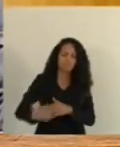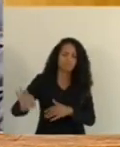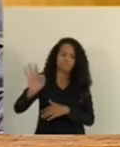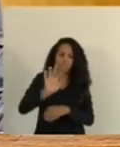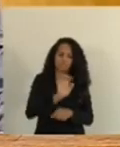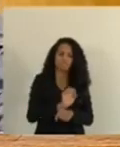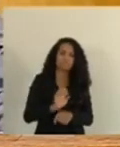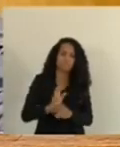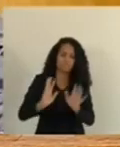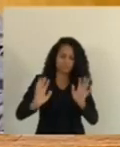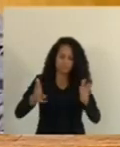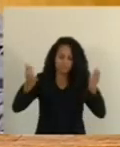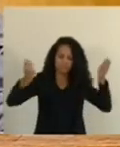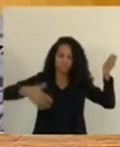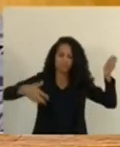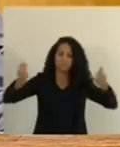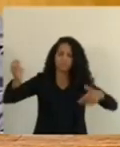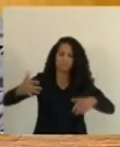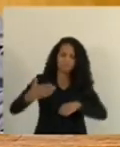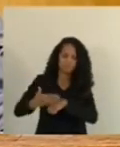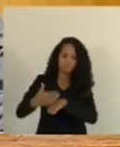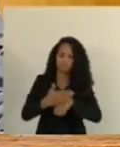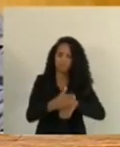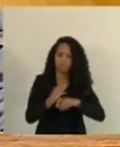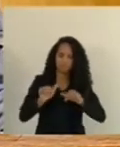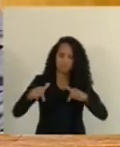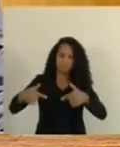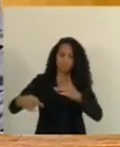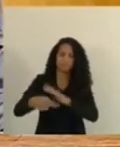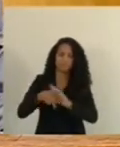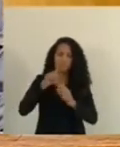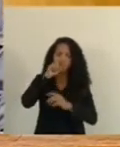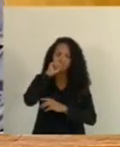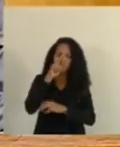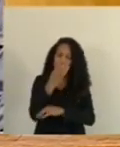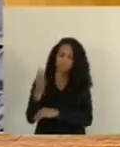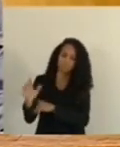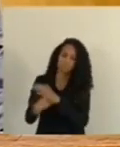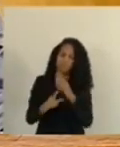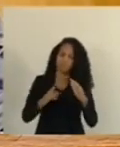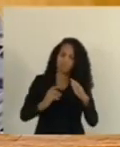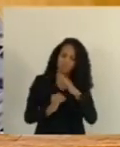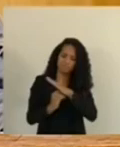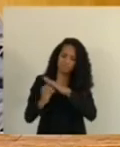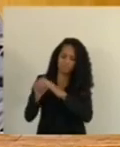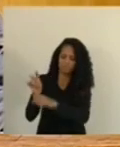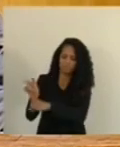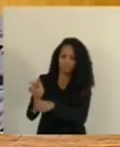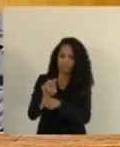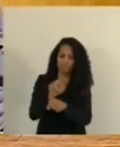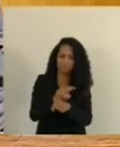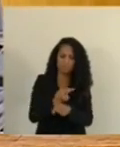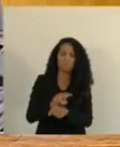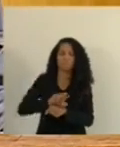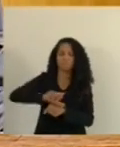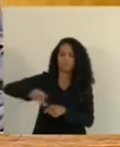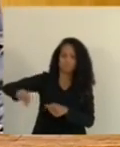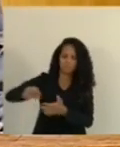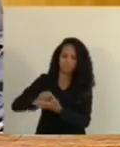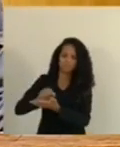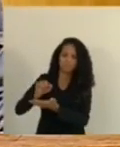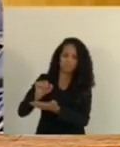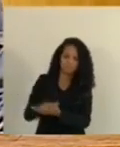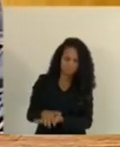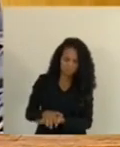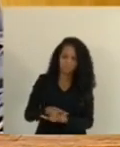estaduais já esclarecem que as práticas de crimes ambientais possuem órgãos para fiscalizar e aplicar as sanções. Em